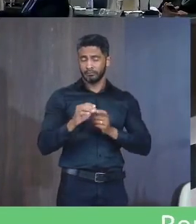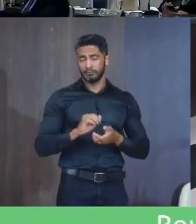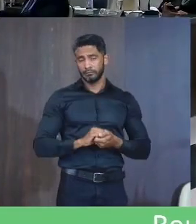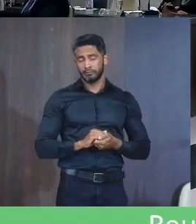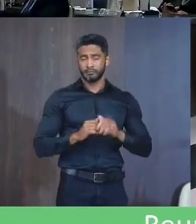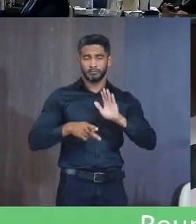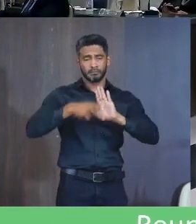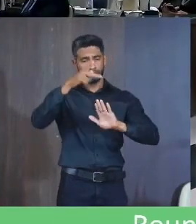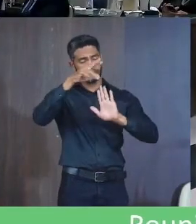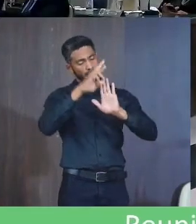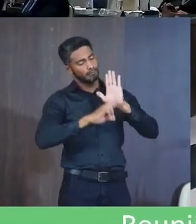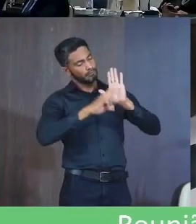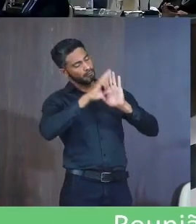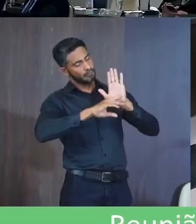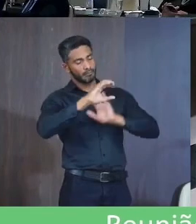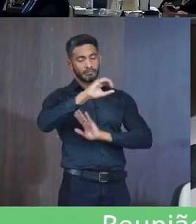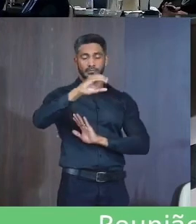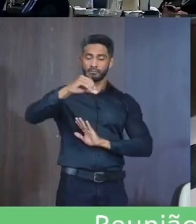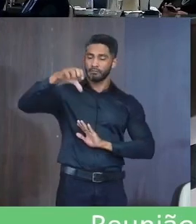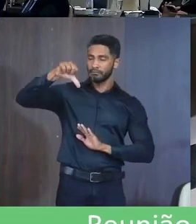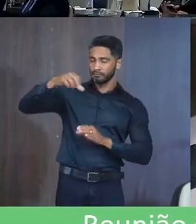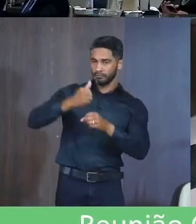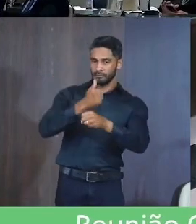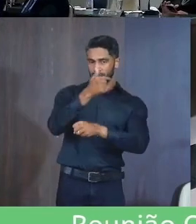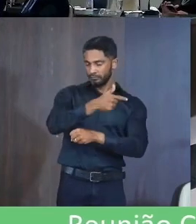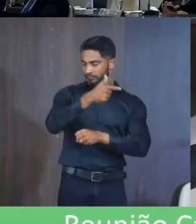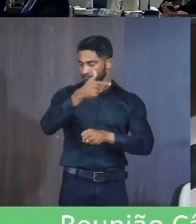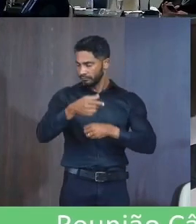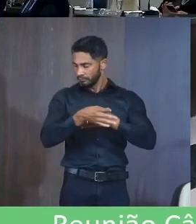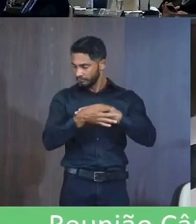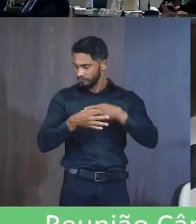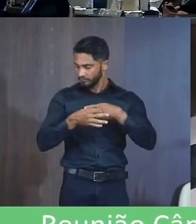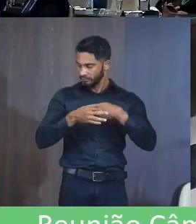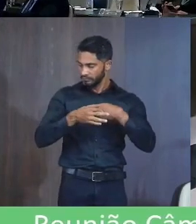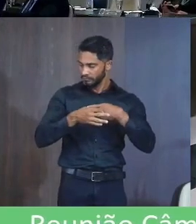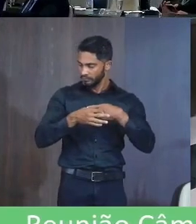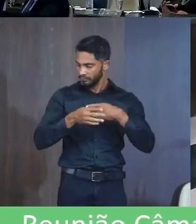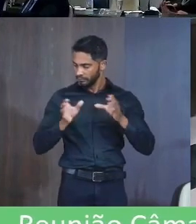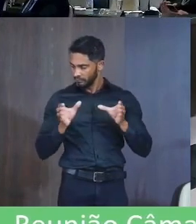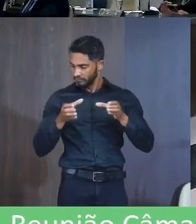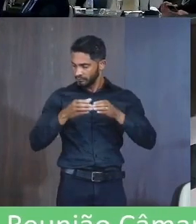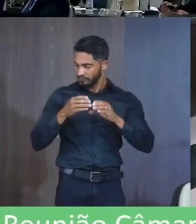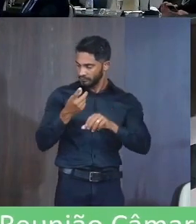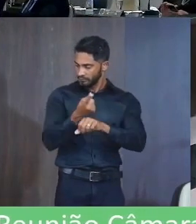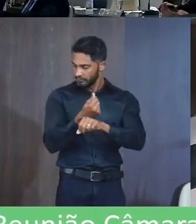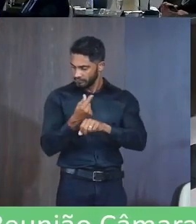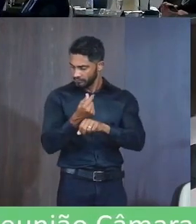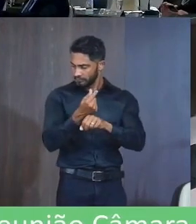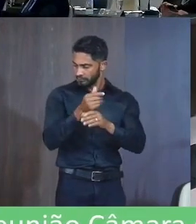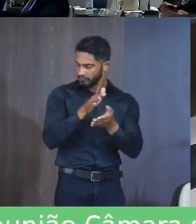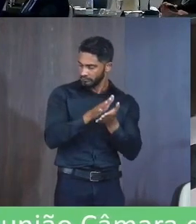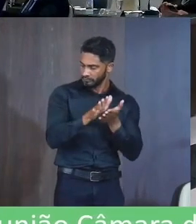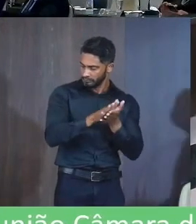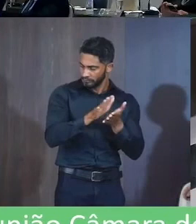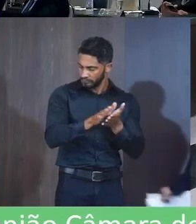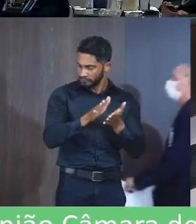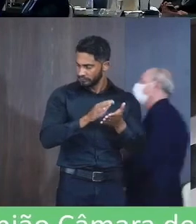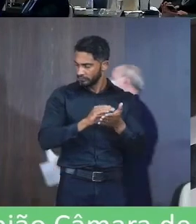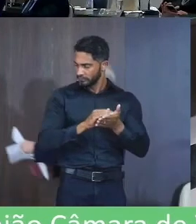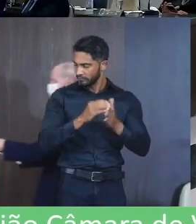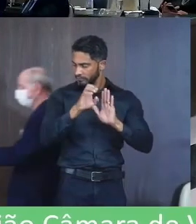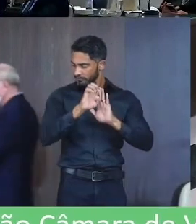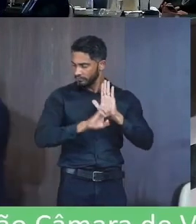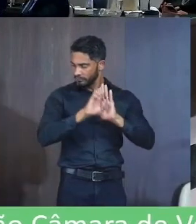Projeto de resolução 009 de 2022 Autoria Comissão de finanças Orçamento E tomada de contas